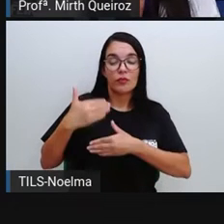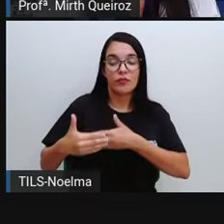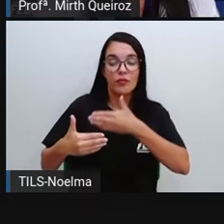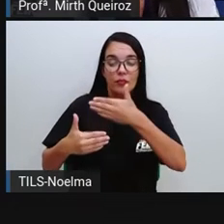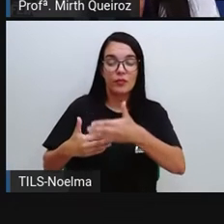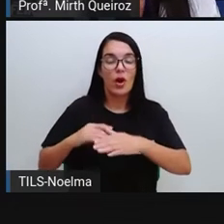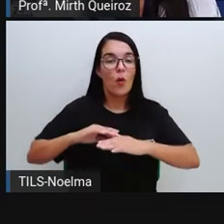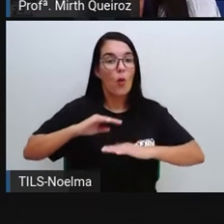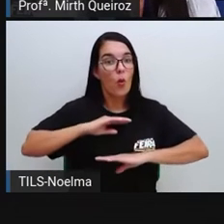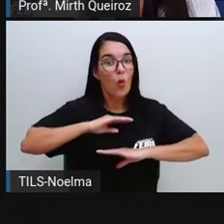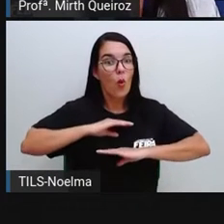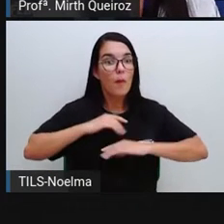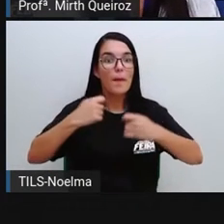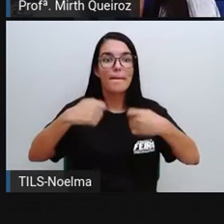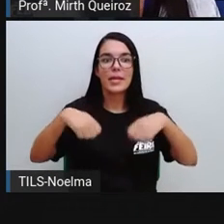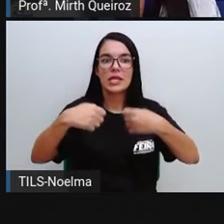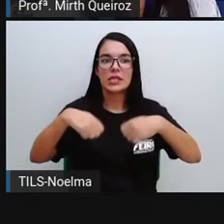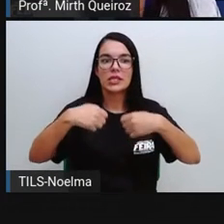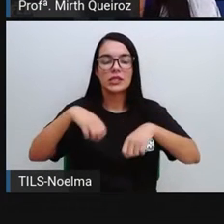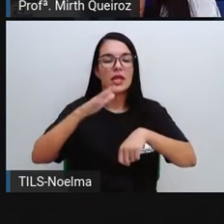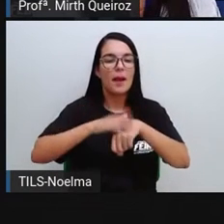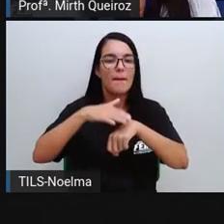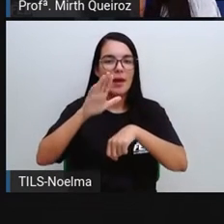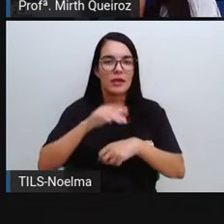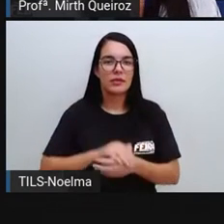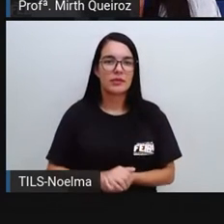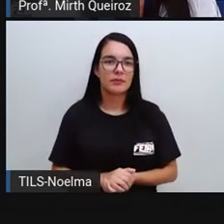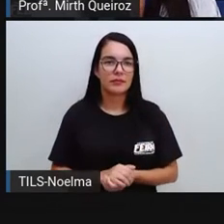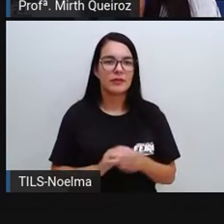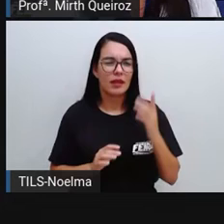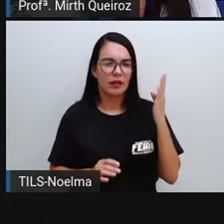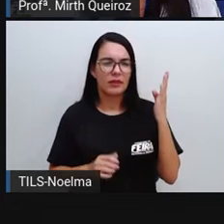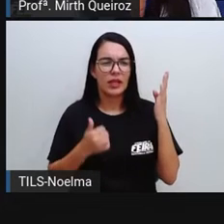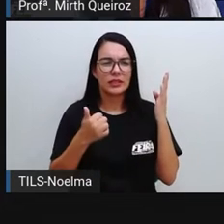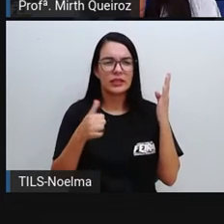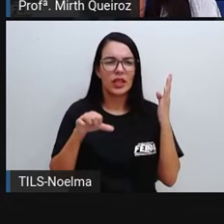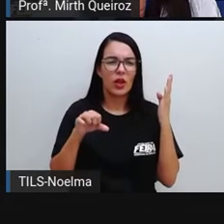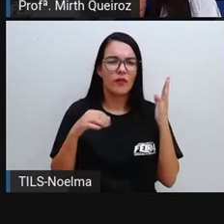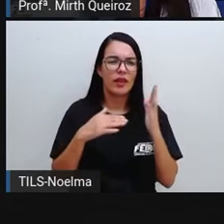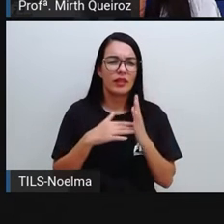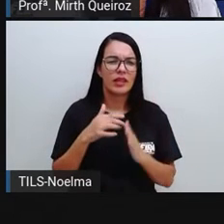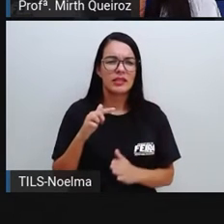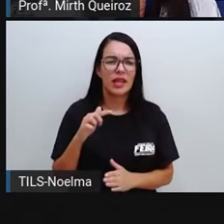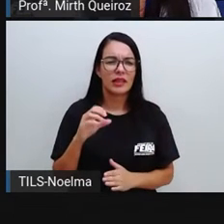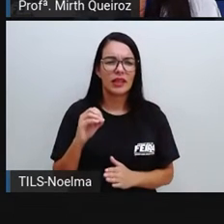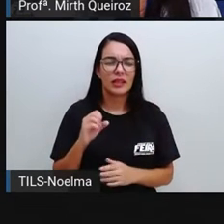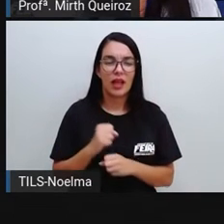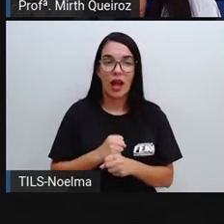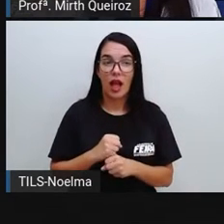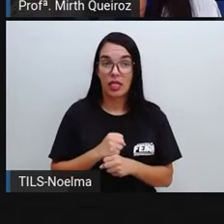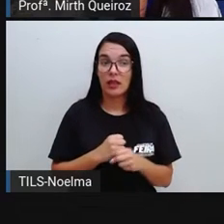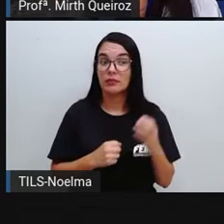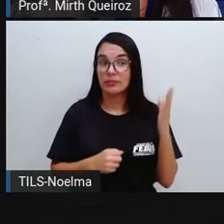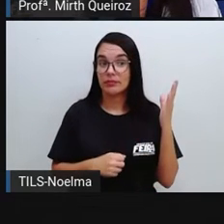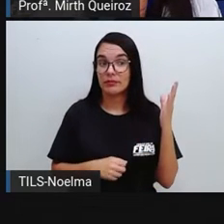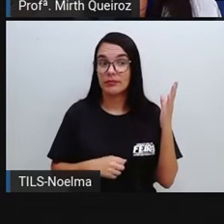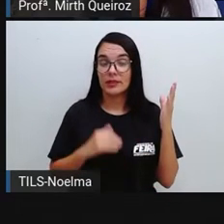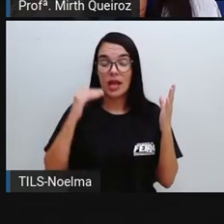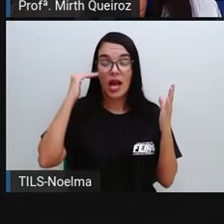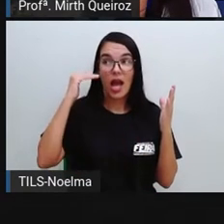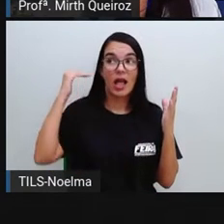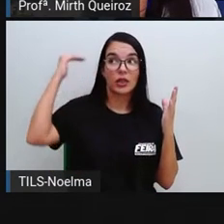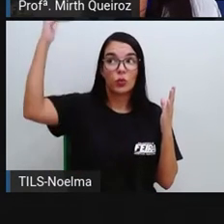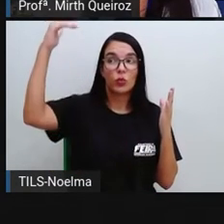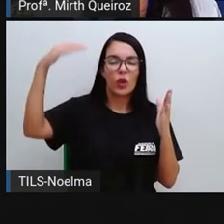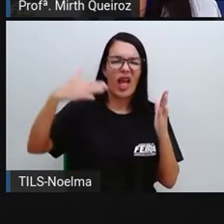aí O nosso corpo Ele vai ficando Desidratado De 19 a 70 anos De idade Ou 19 anos Em